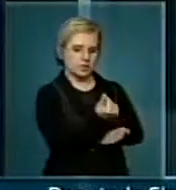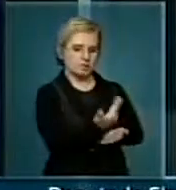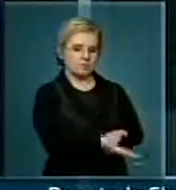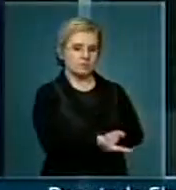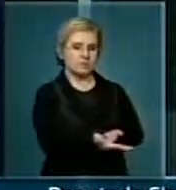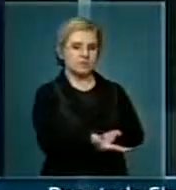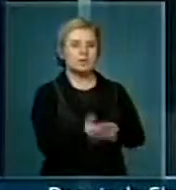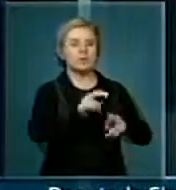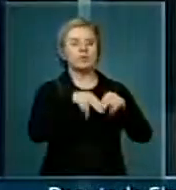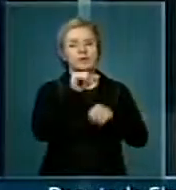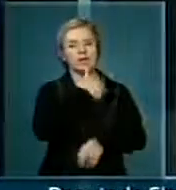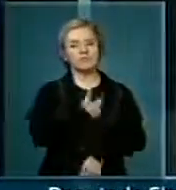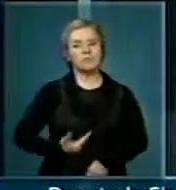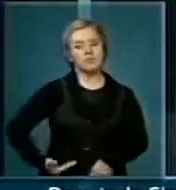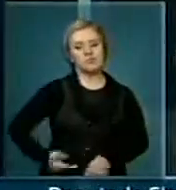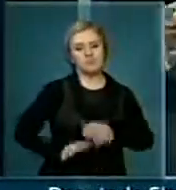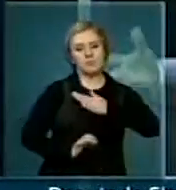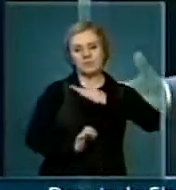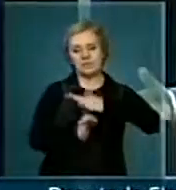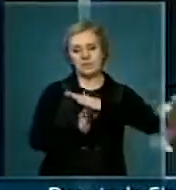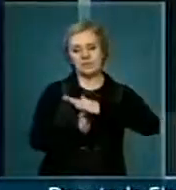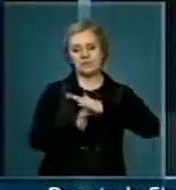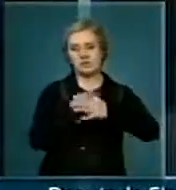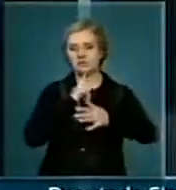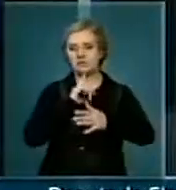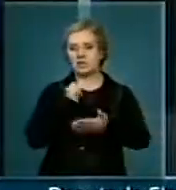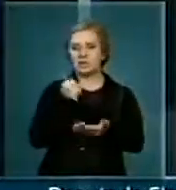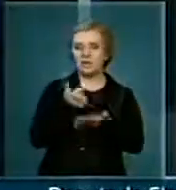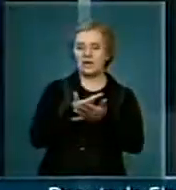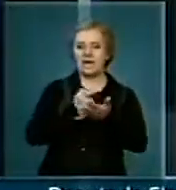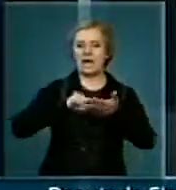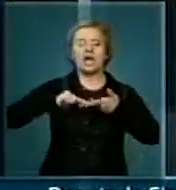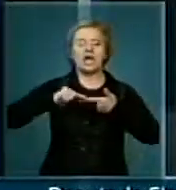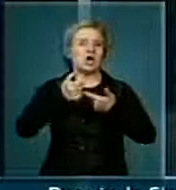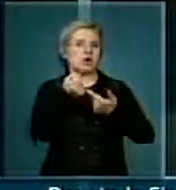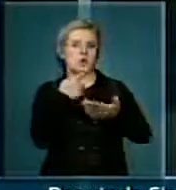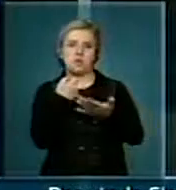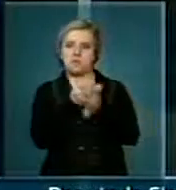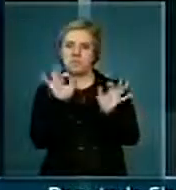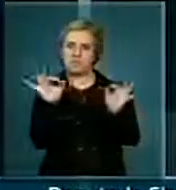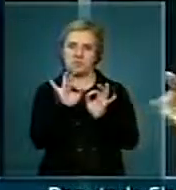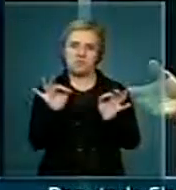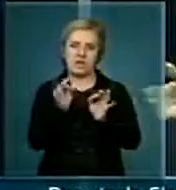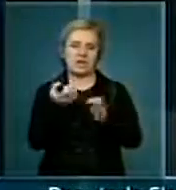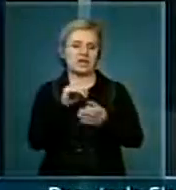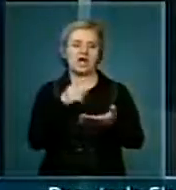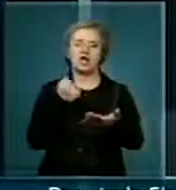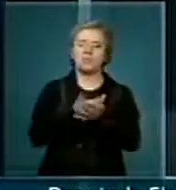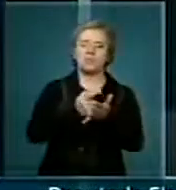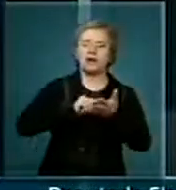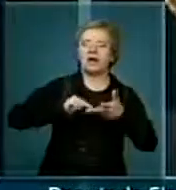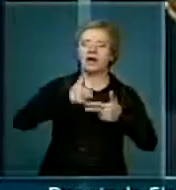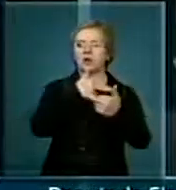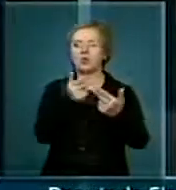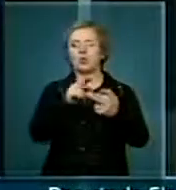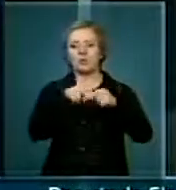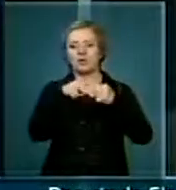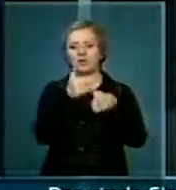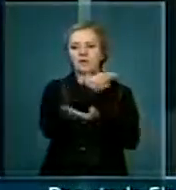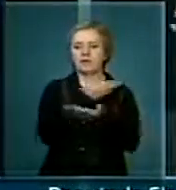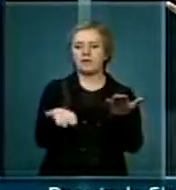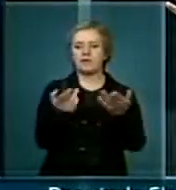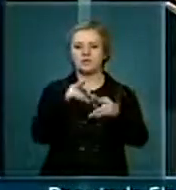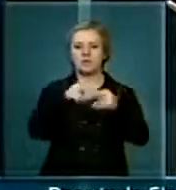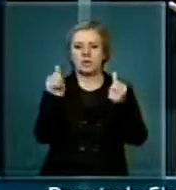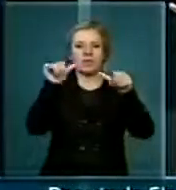por ser público e o empresário ou ter que pagar, ou eventualmente não poder pagar por uma questão de falência ou que o valha,